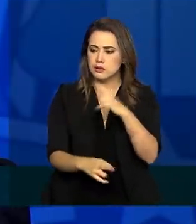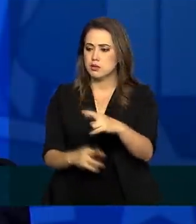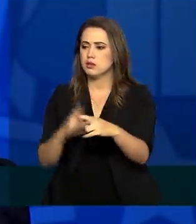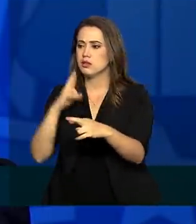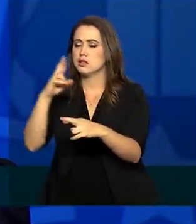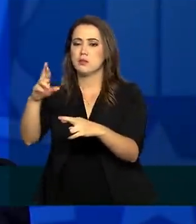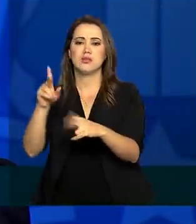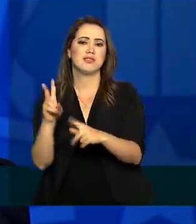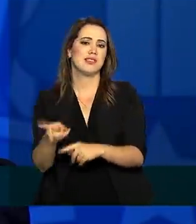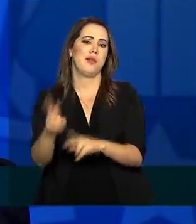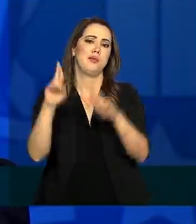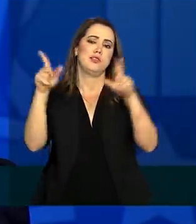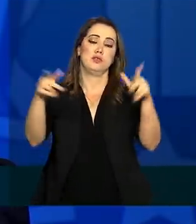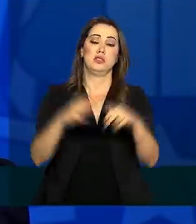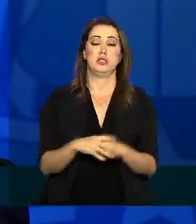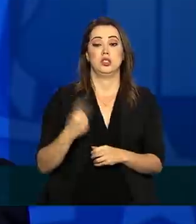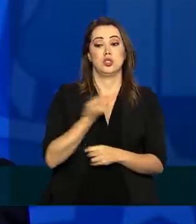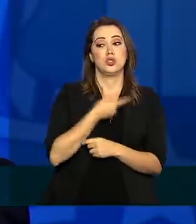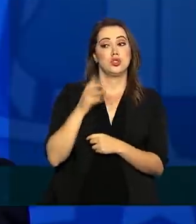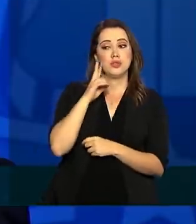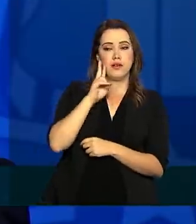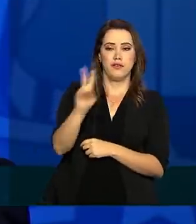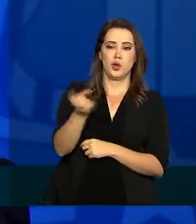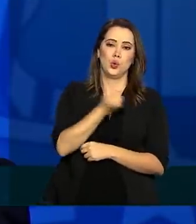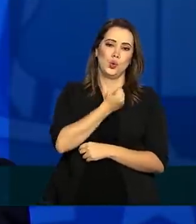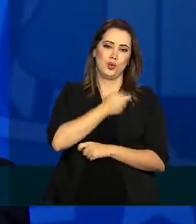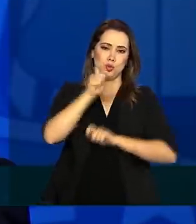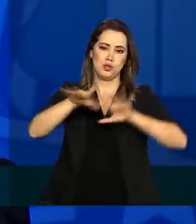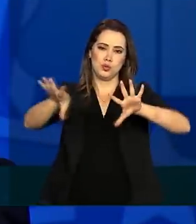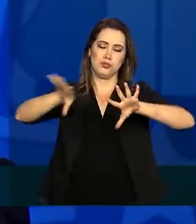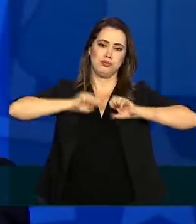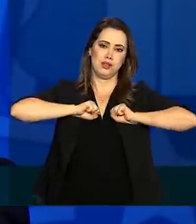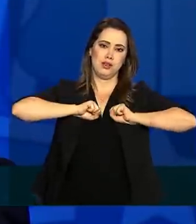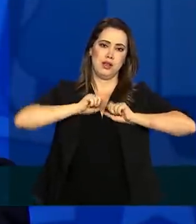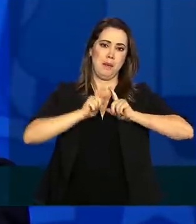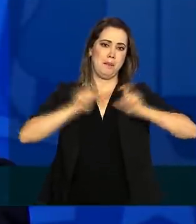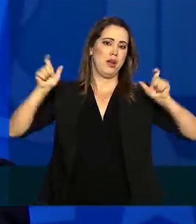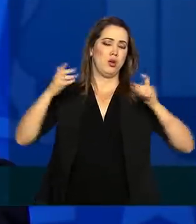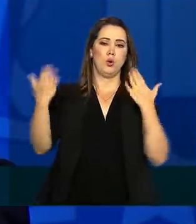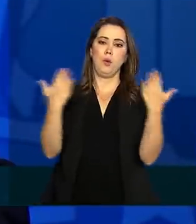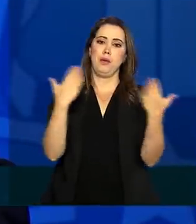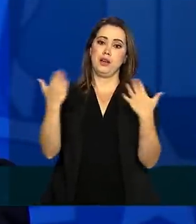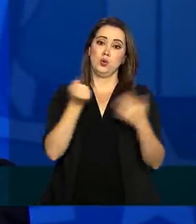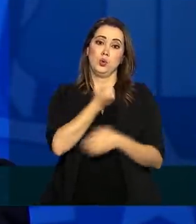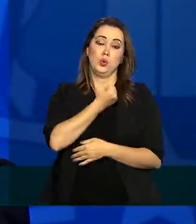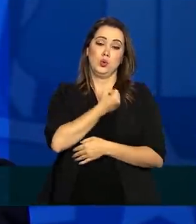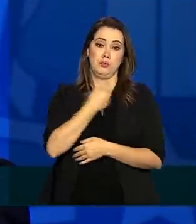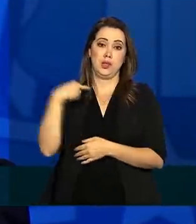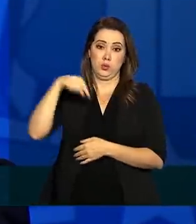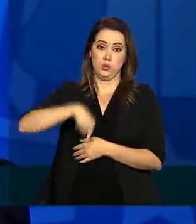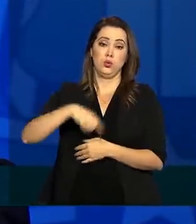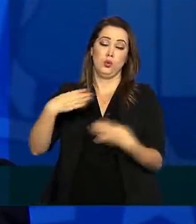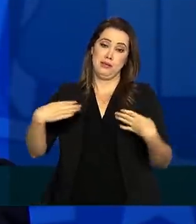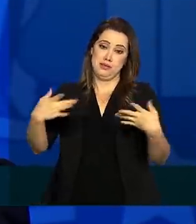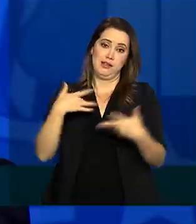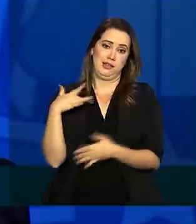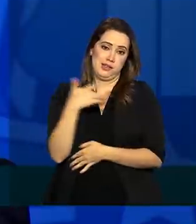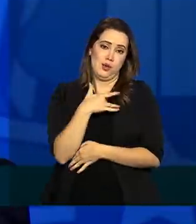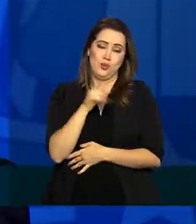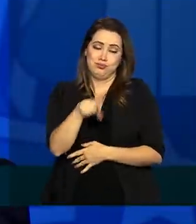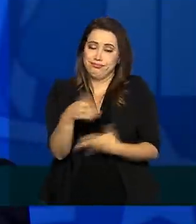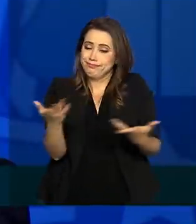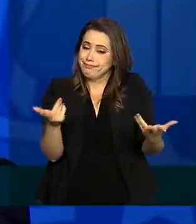diferença entre o número de pessoas infectadas é maior que o número de casos notificados. Trata-se de algo previsto,